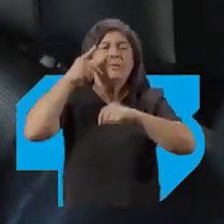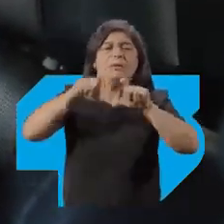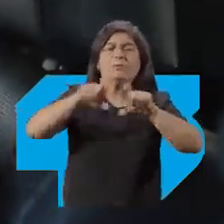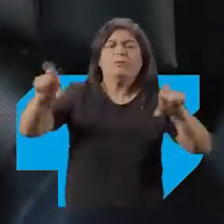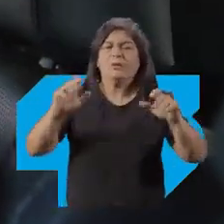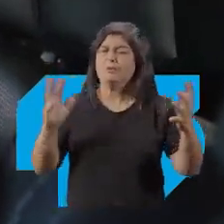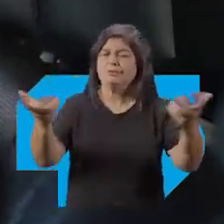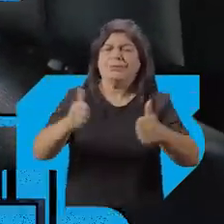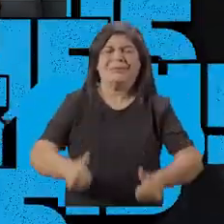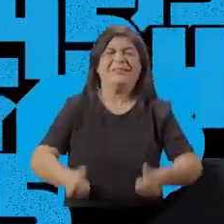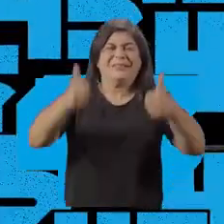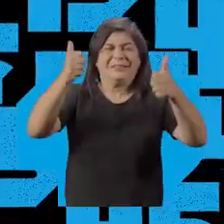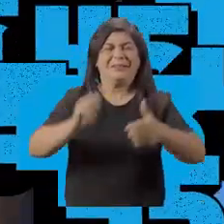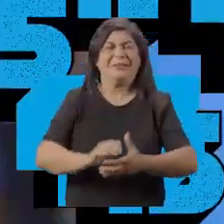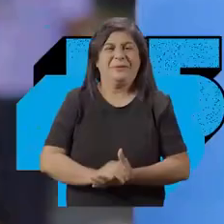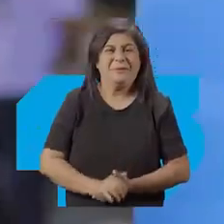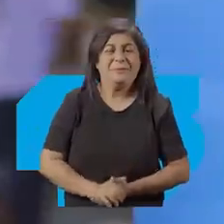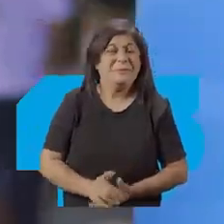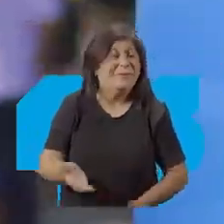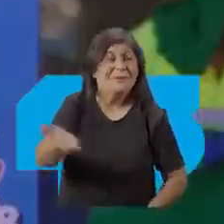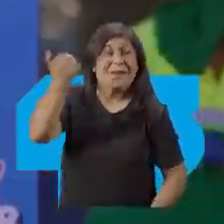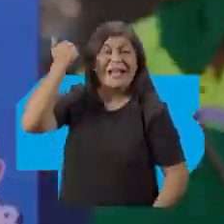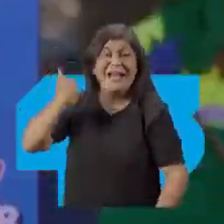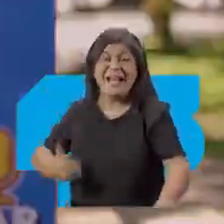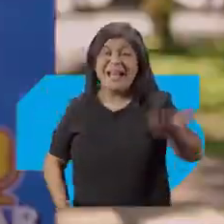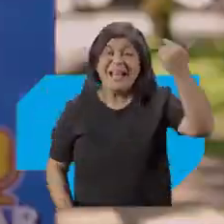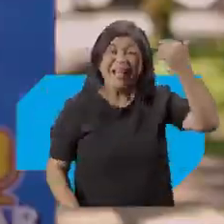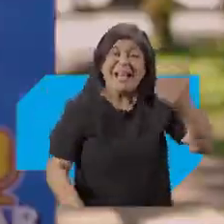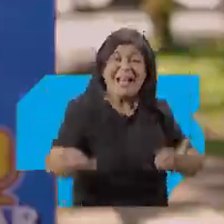Paraíba toda funciona melhor Bora com Pedro